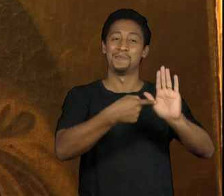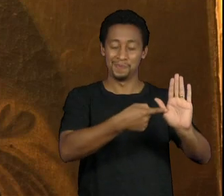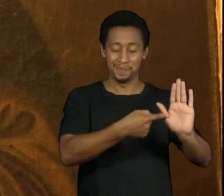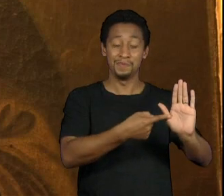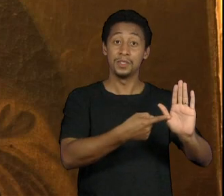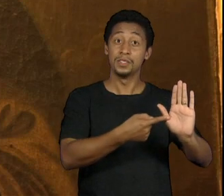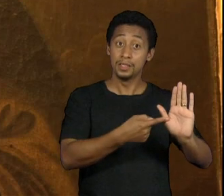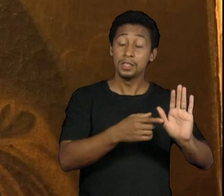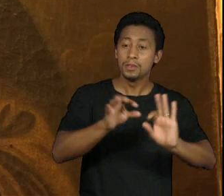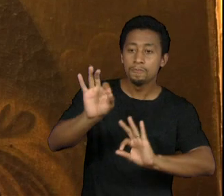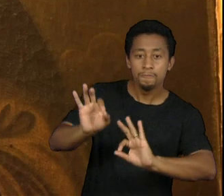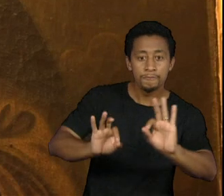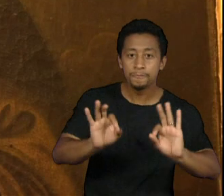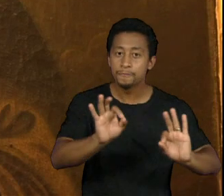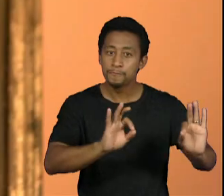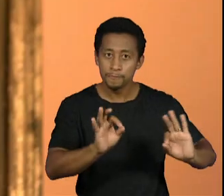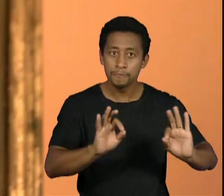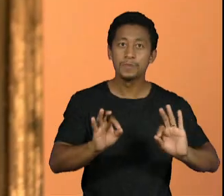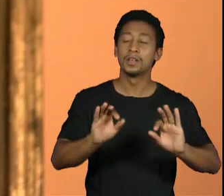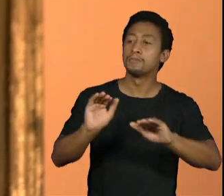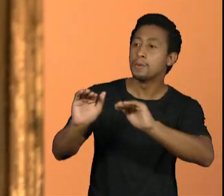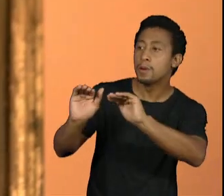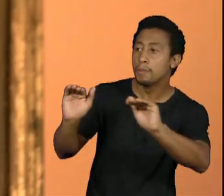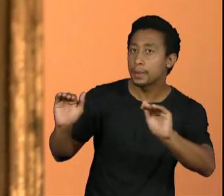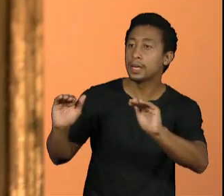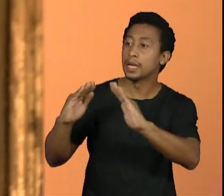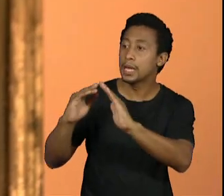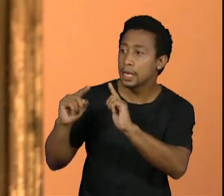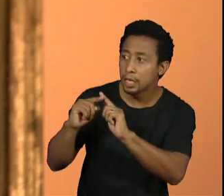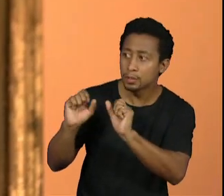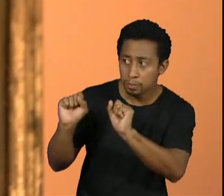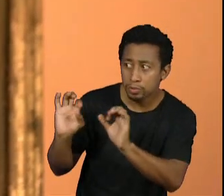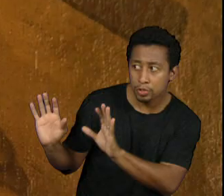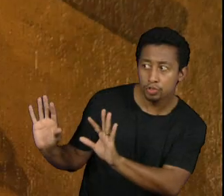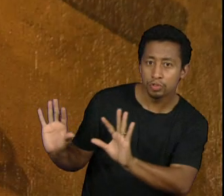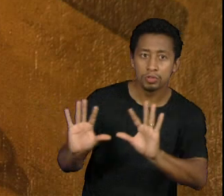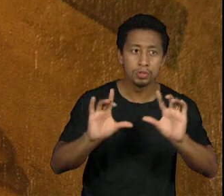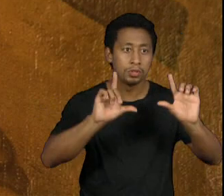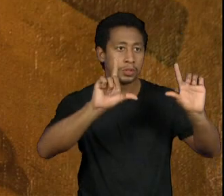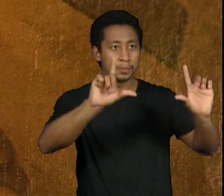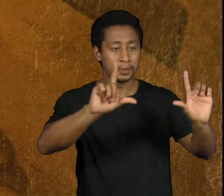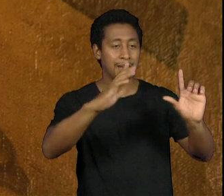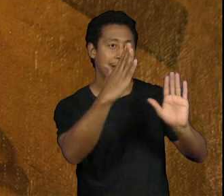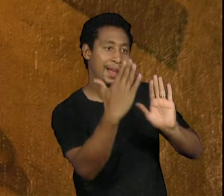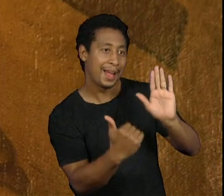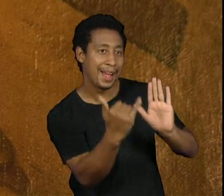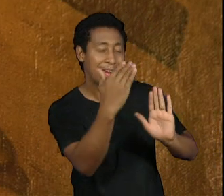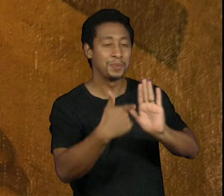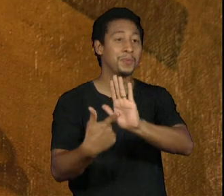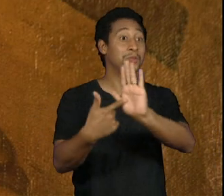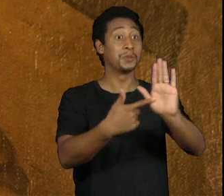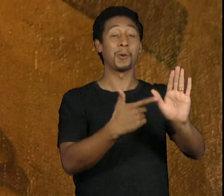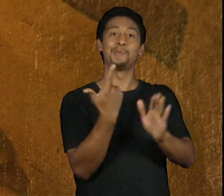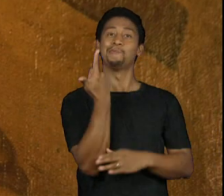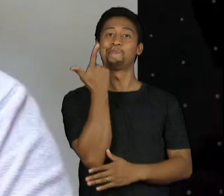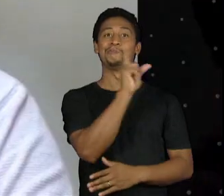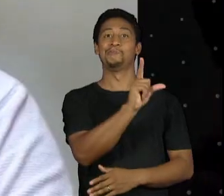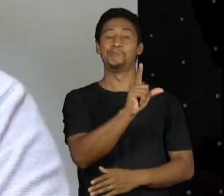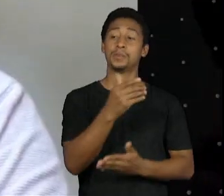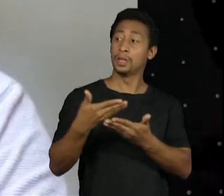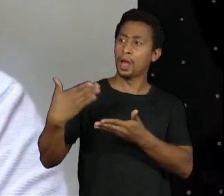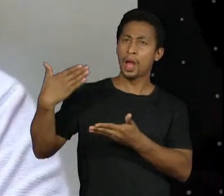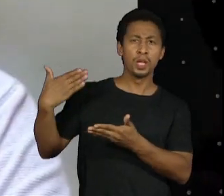conseguimos a liberação das igrejas desse lote de obras de arte coisa que nunca havia sido